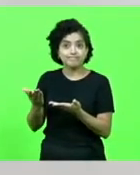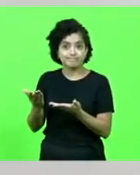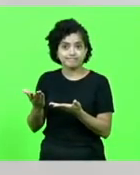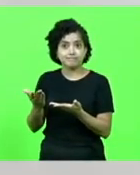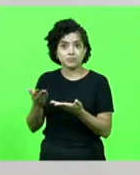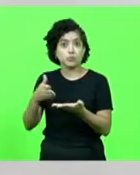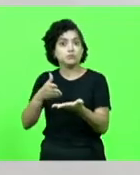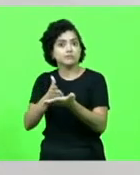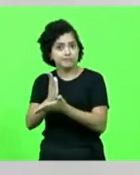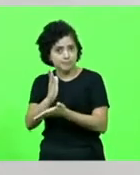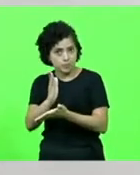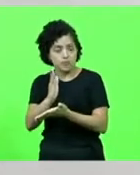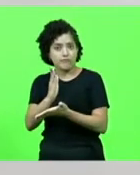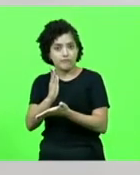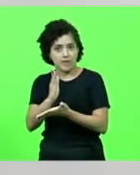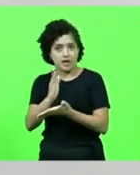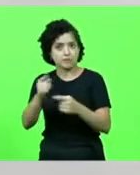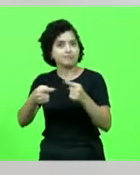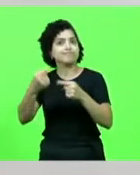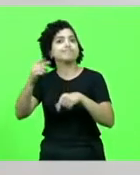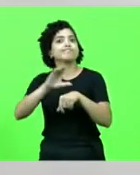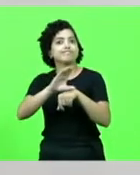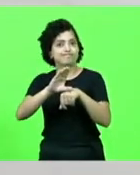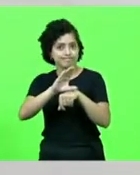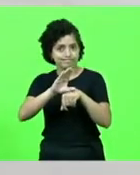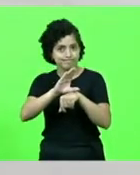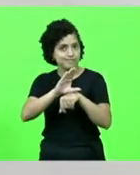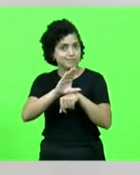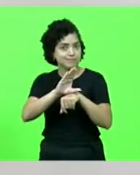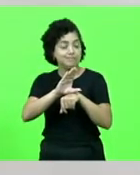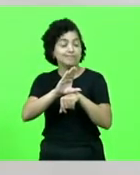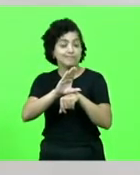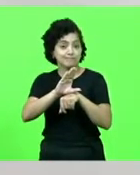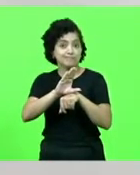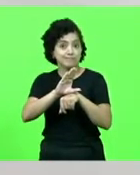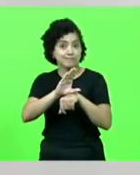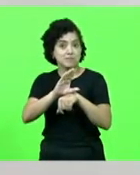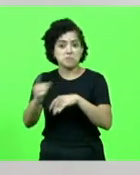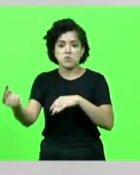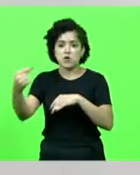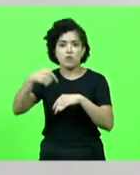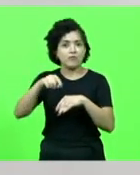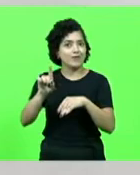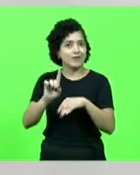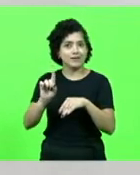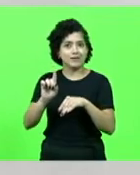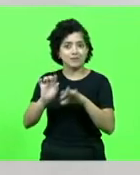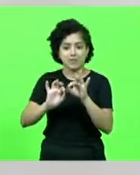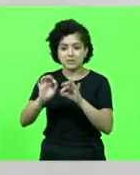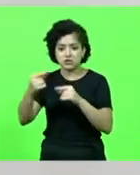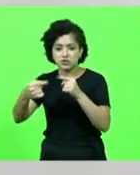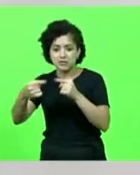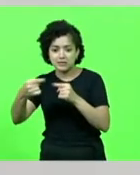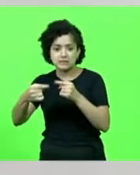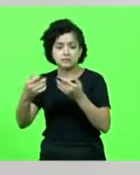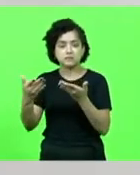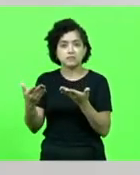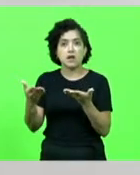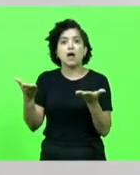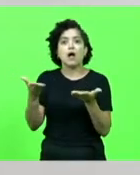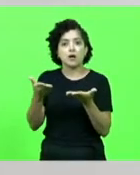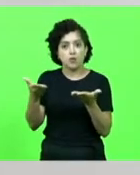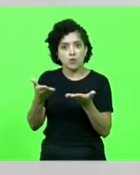aprovado uma medida da forma inconstitucional sem passar por essa casa e agora a